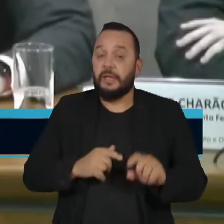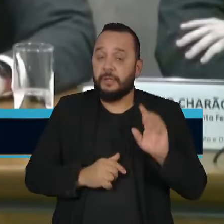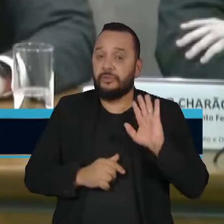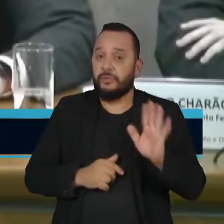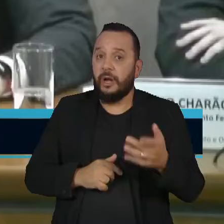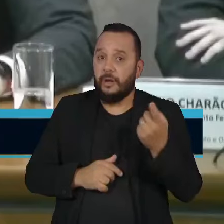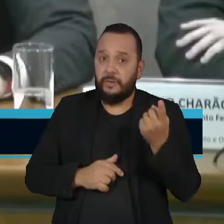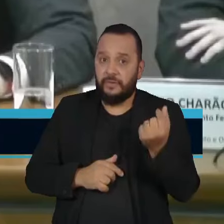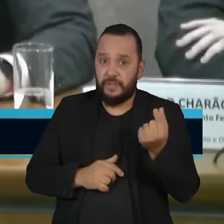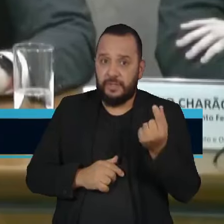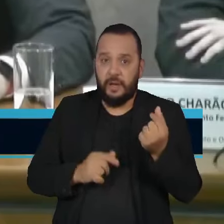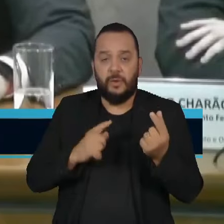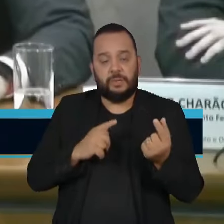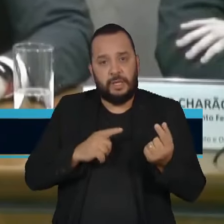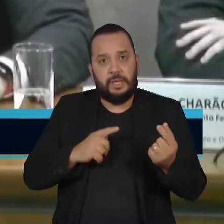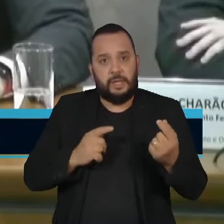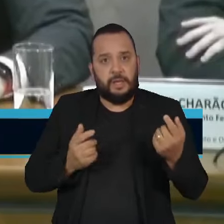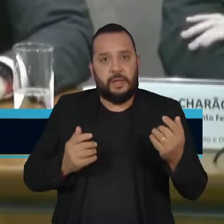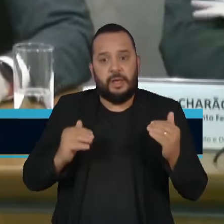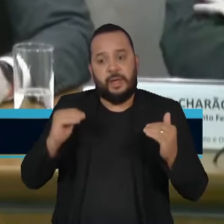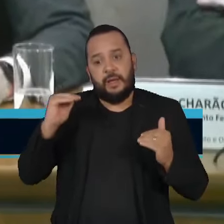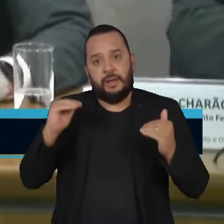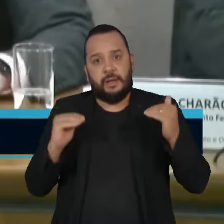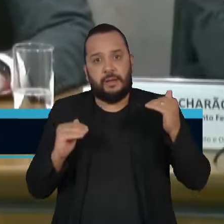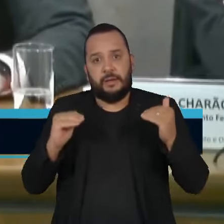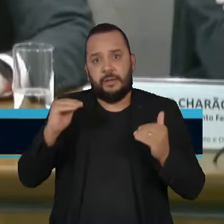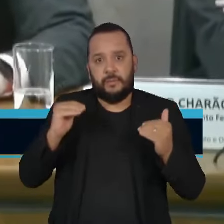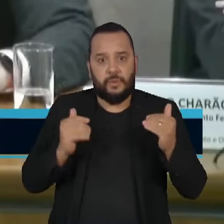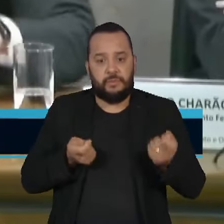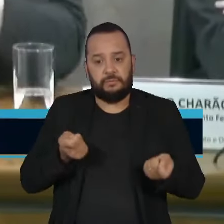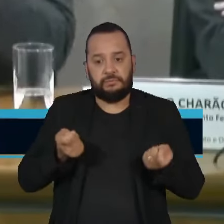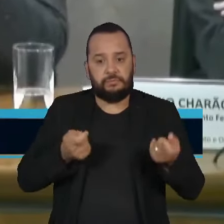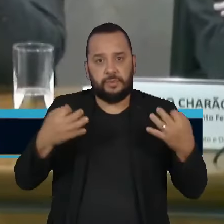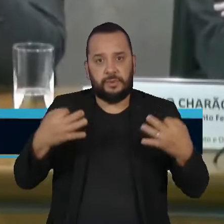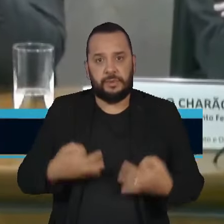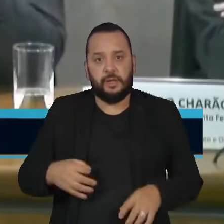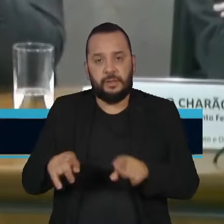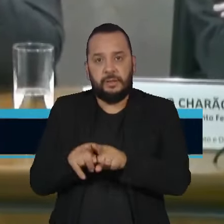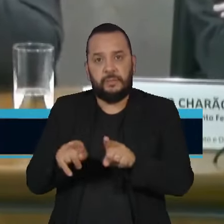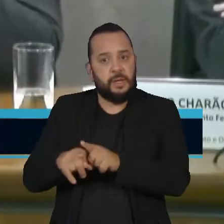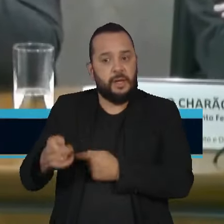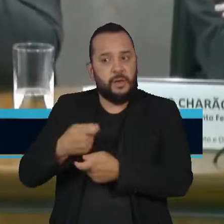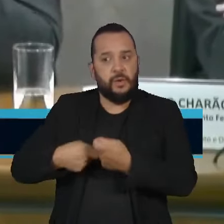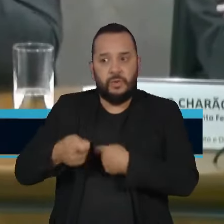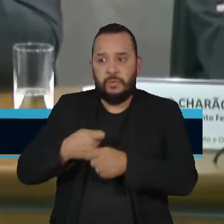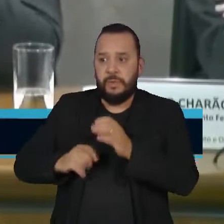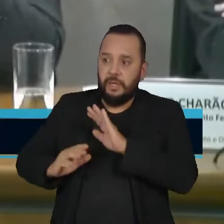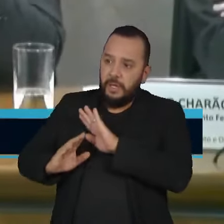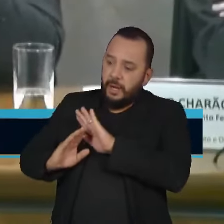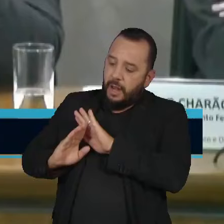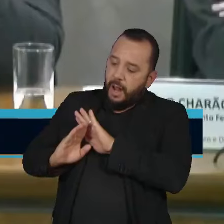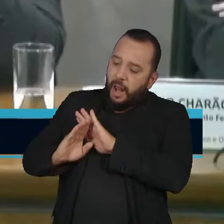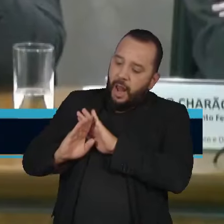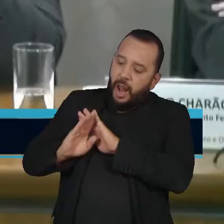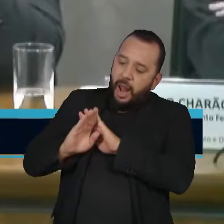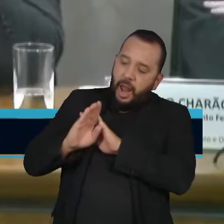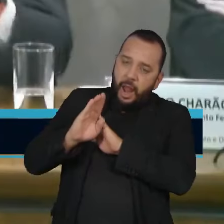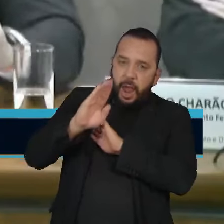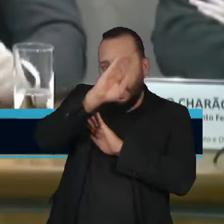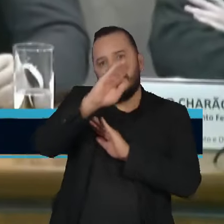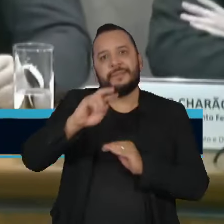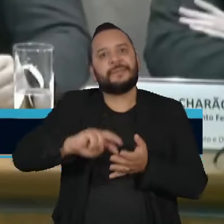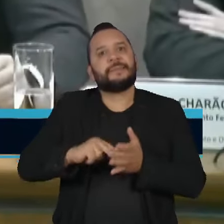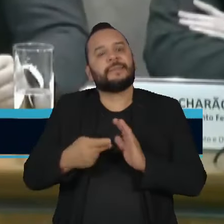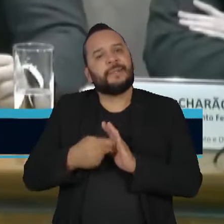entra em rota de equilíbrio e de uma economia que segue crescendo mais do que esperado é um ciclo positivo